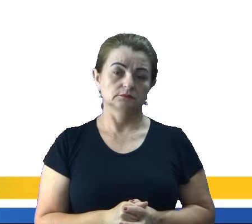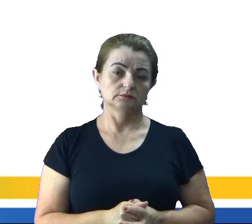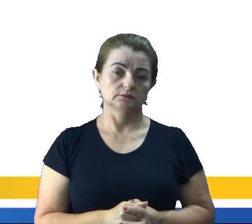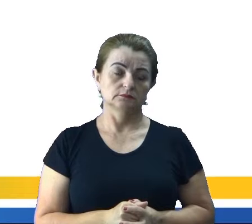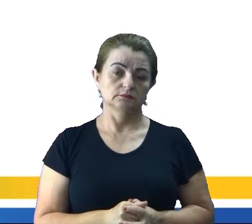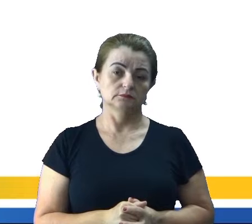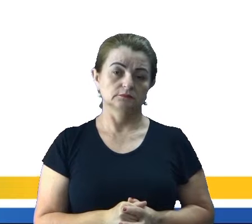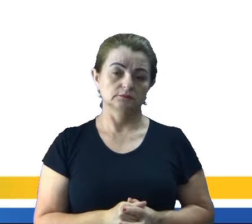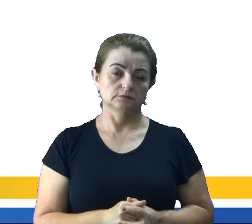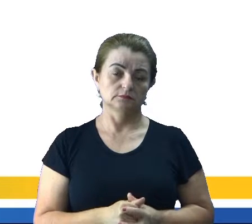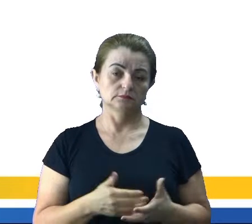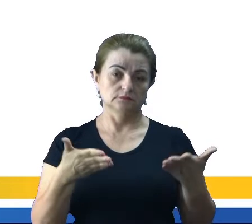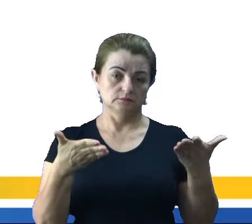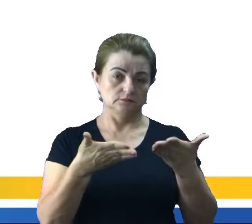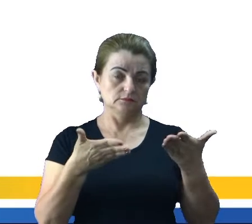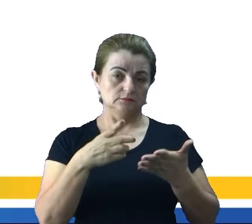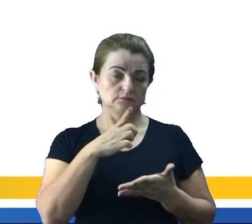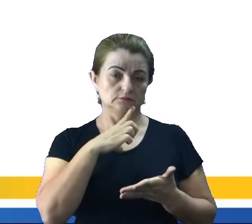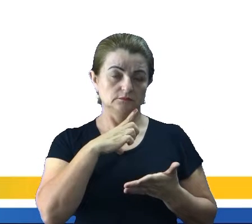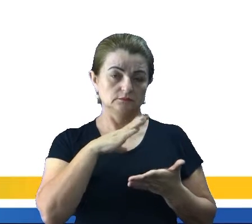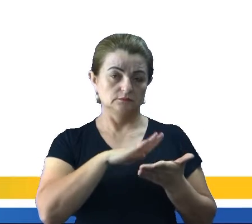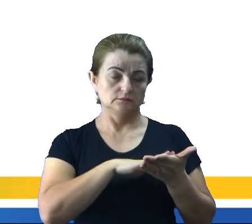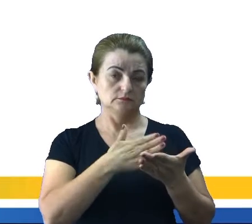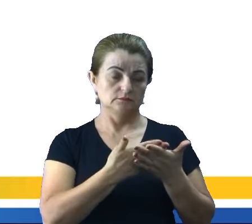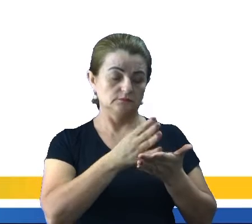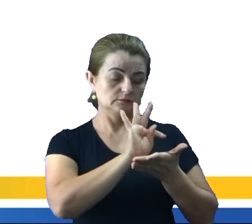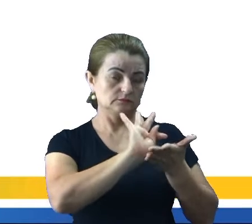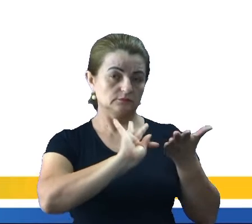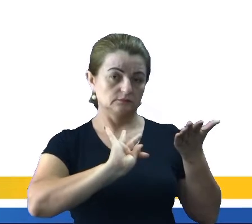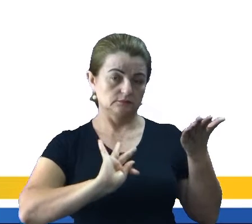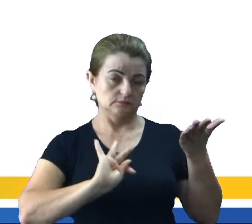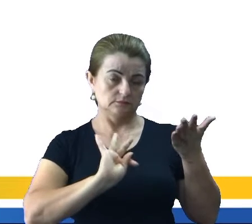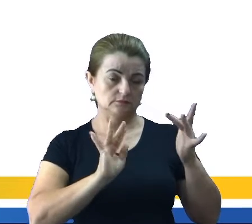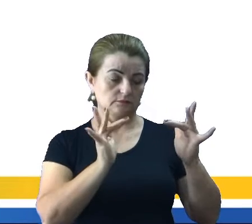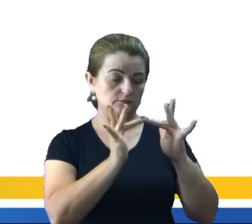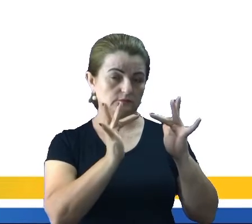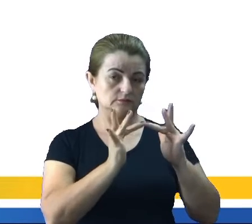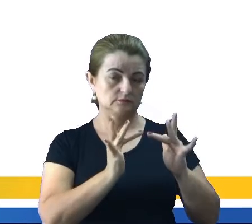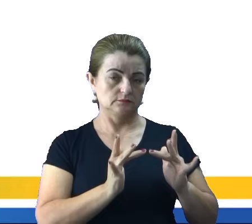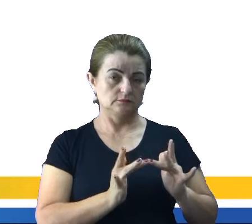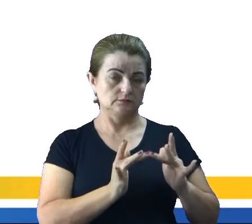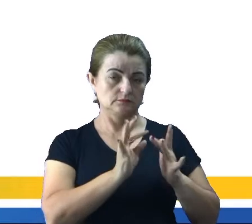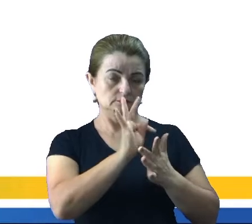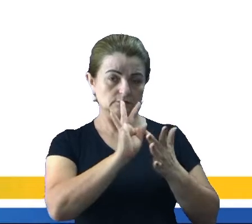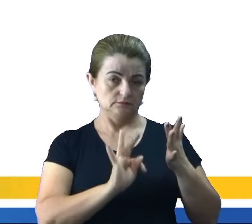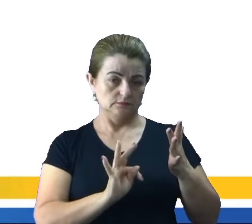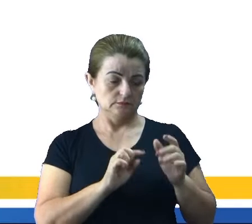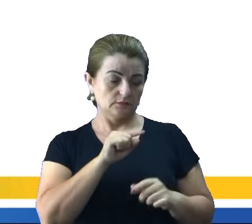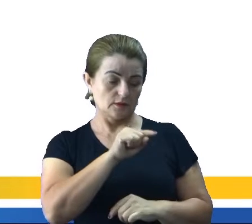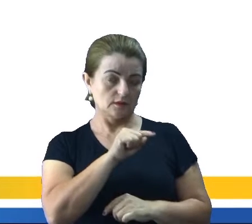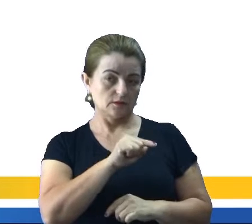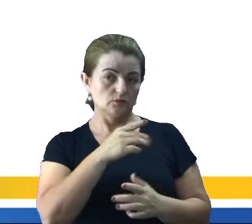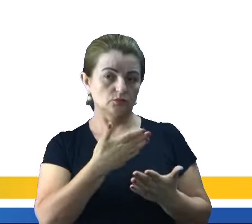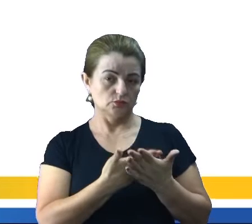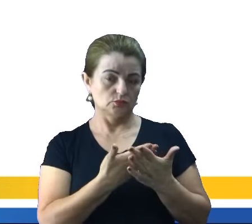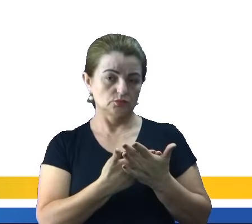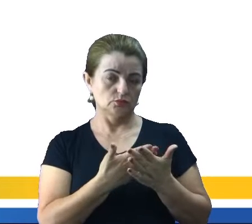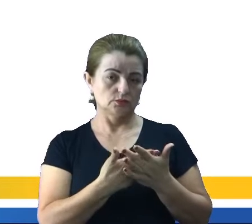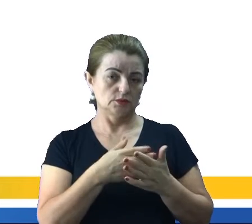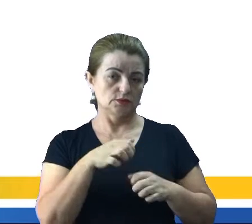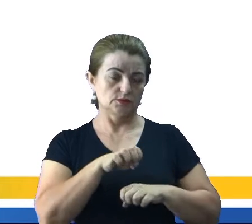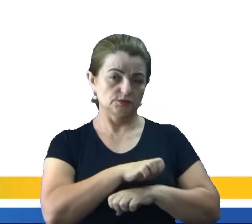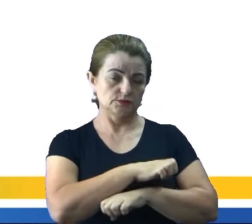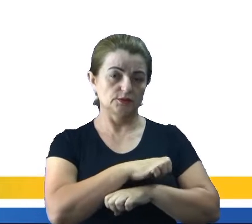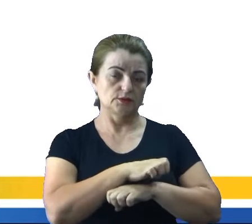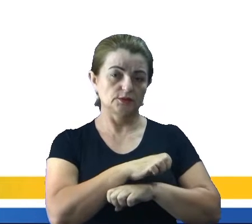Agora nós temos ali a interpretação textual De acordo com o texto, o Calvin vai estudar engenharia genética?